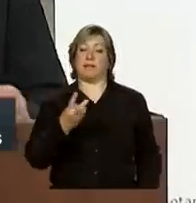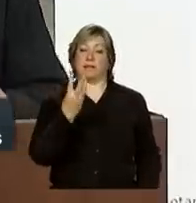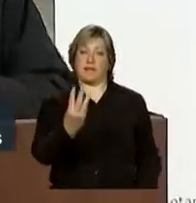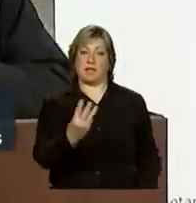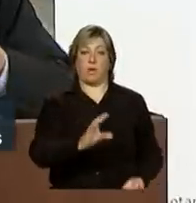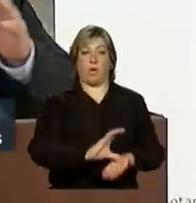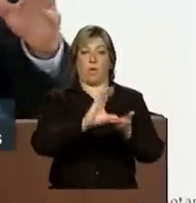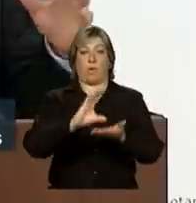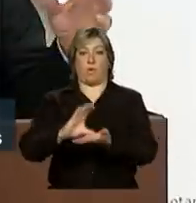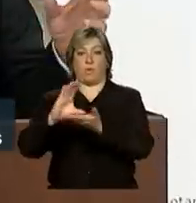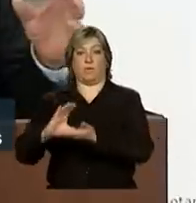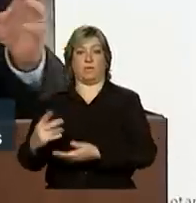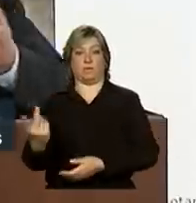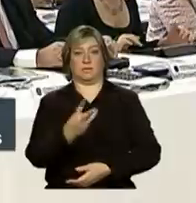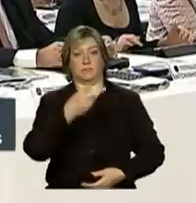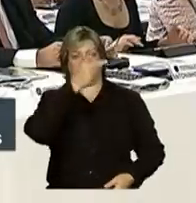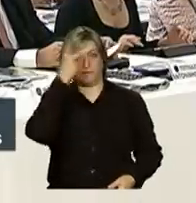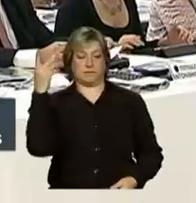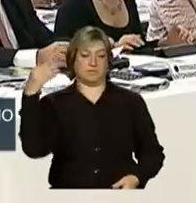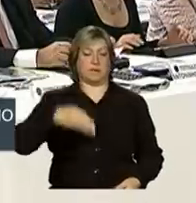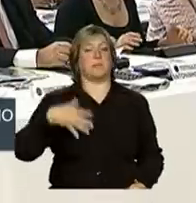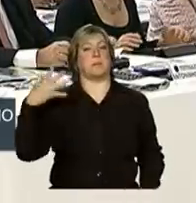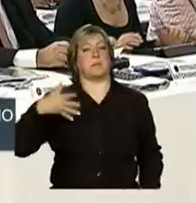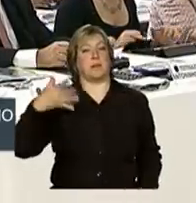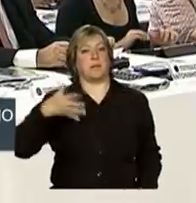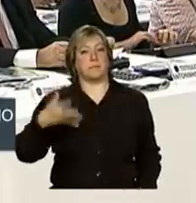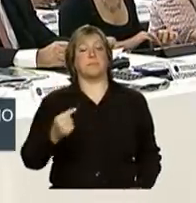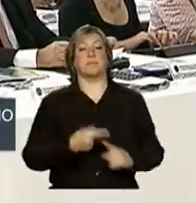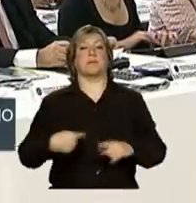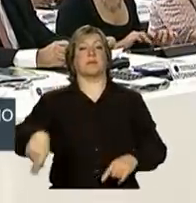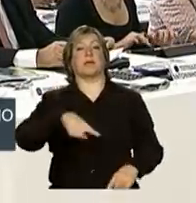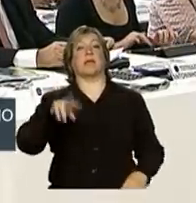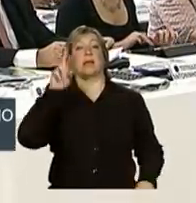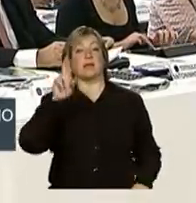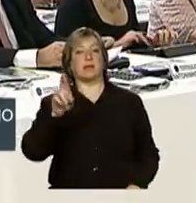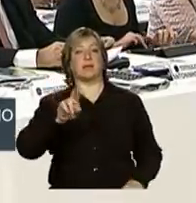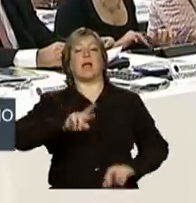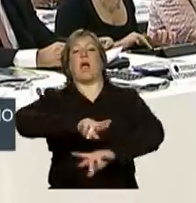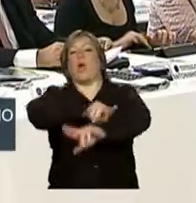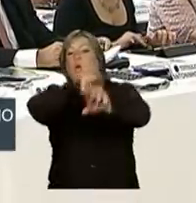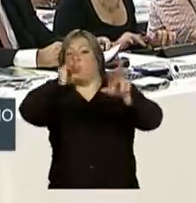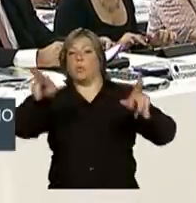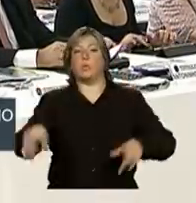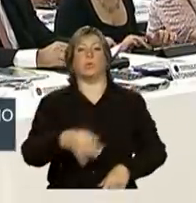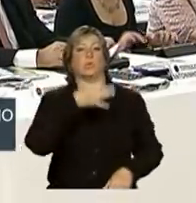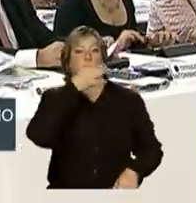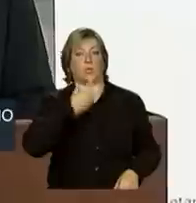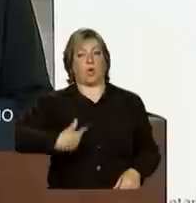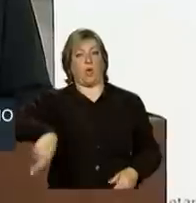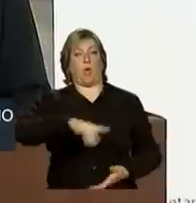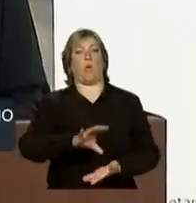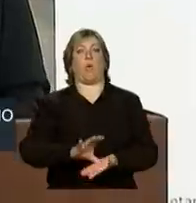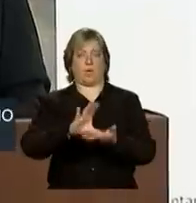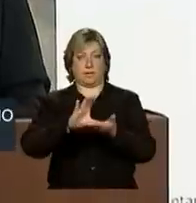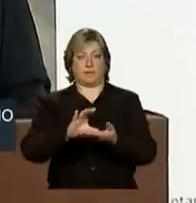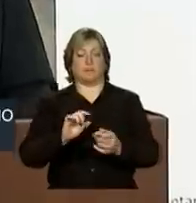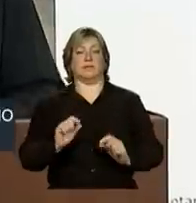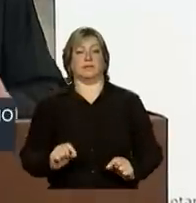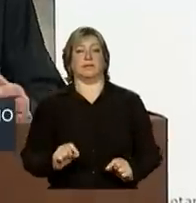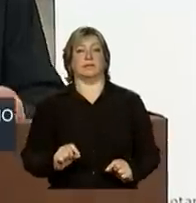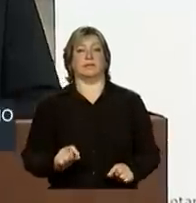conselheiros que representam a pluralidade do nosso Conselho e,